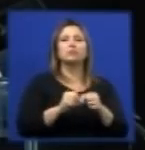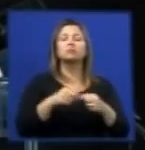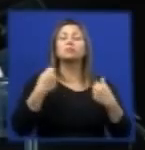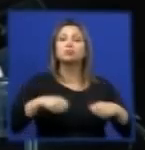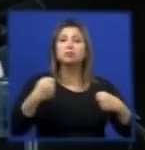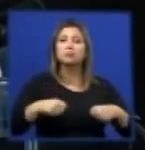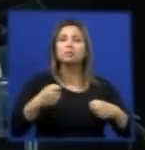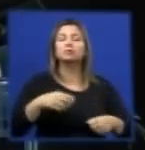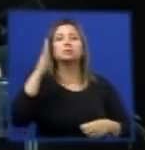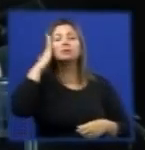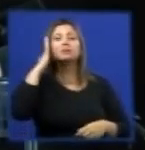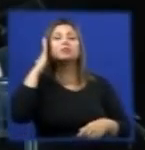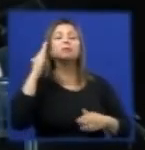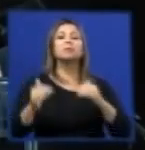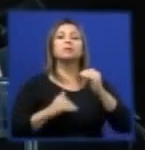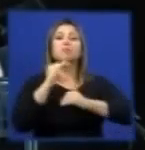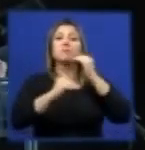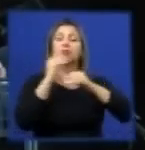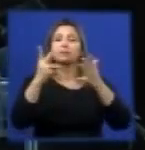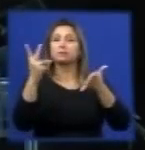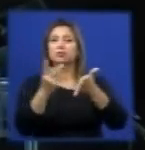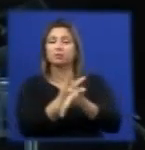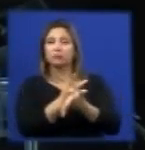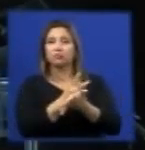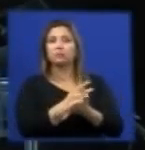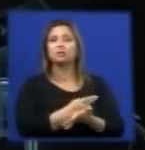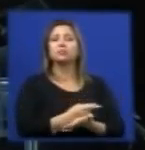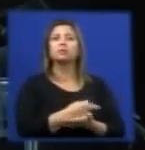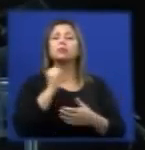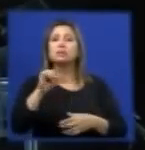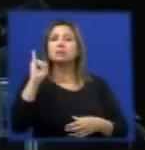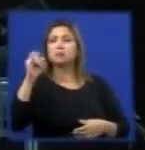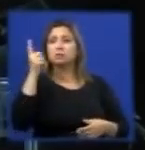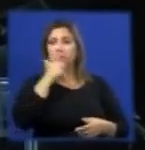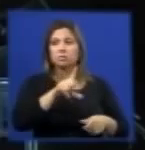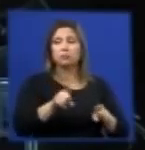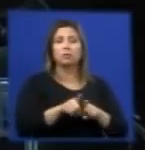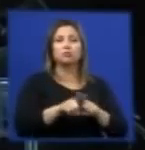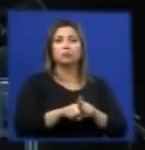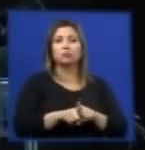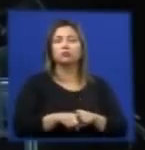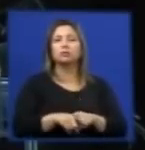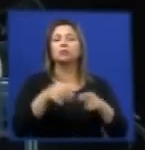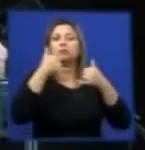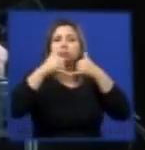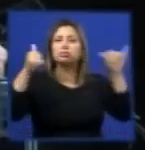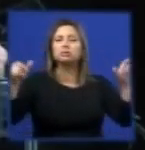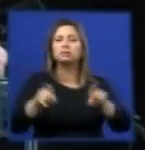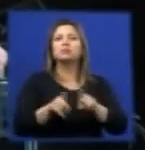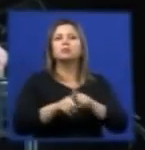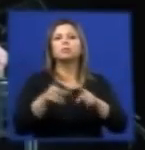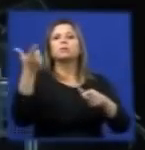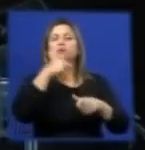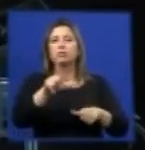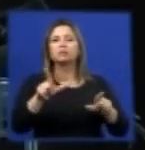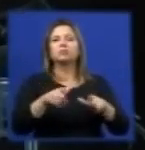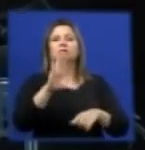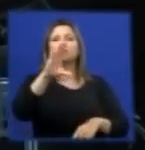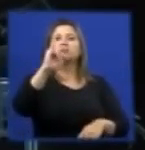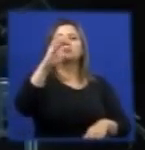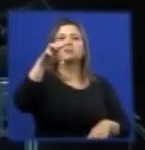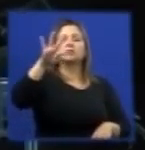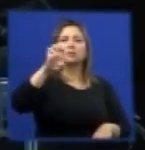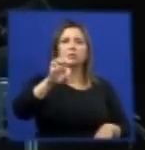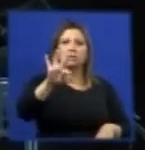devemos contar que esses processos existem e para a obtenção de energia tanto na obtenção do cimento como